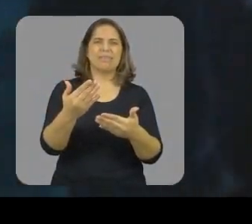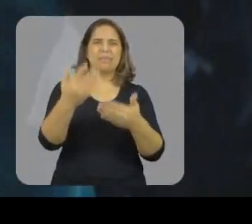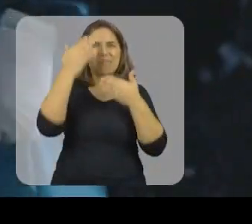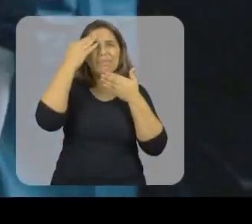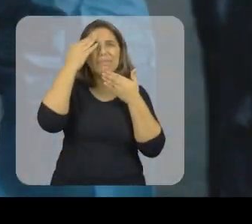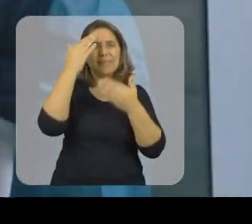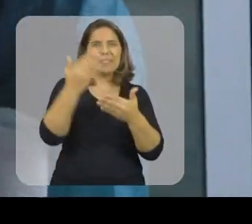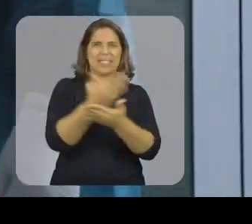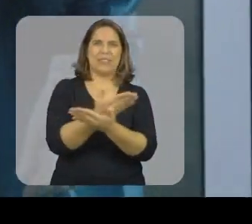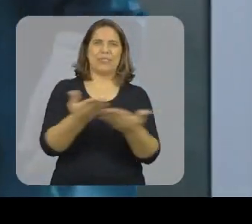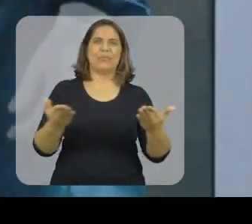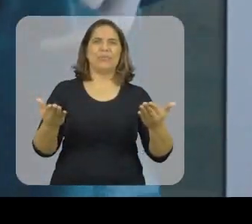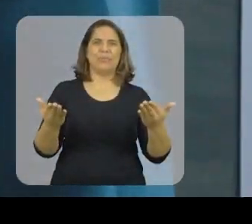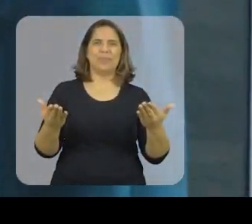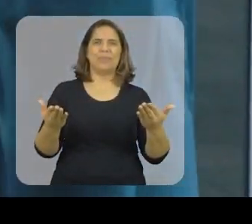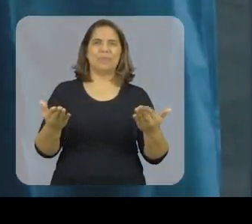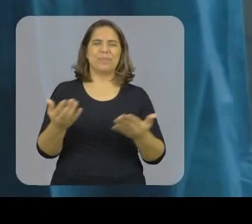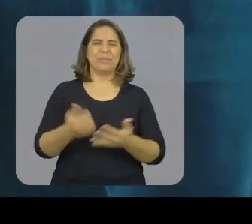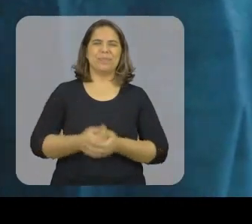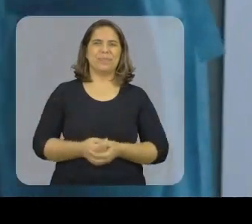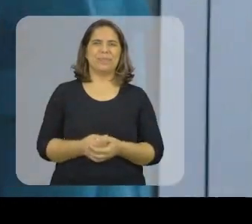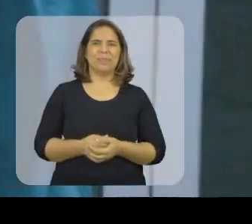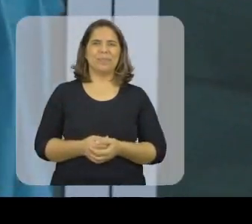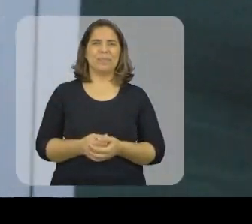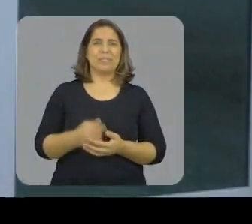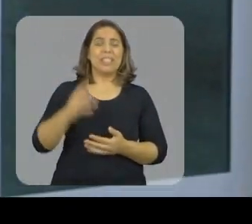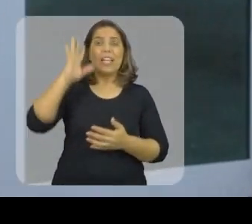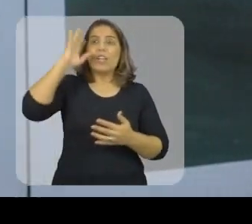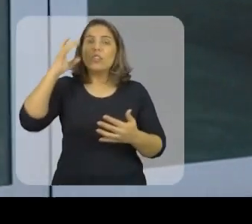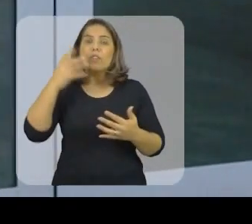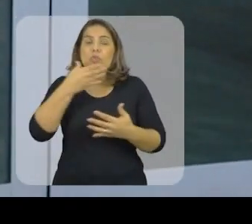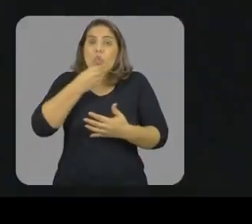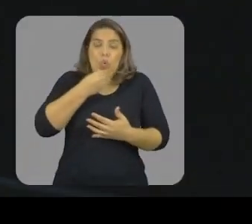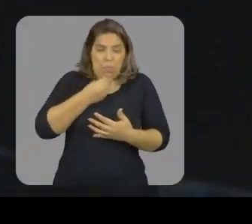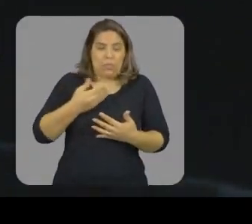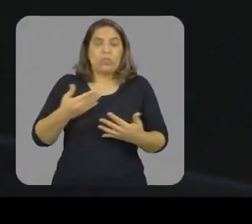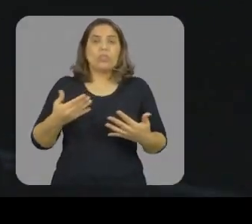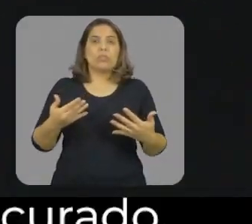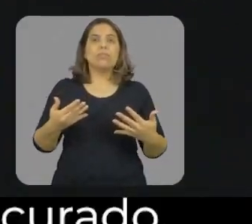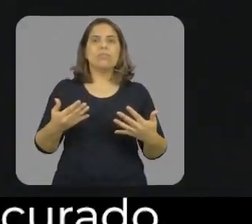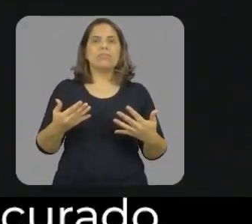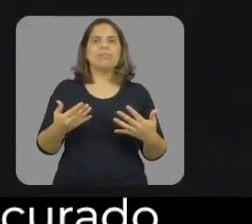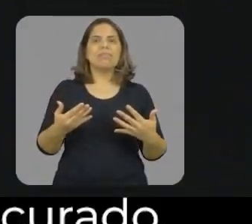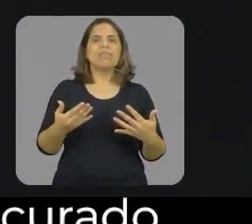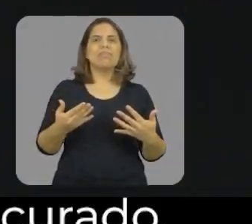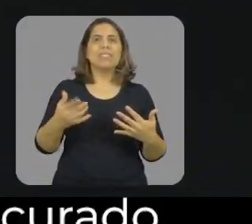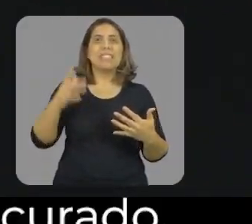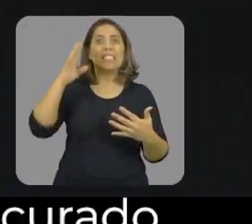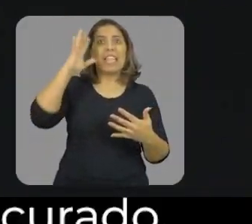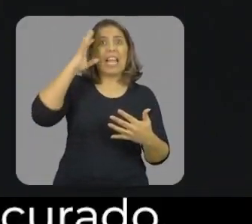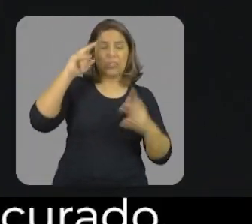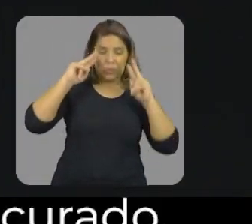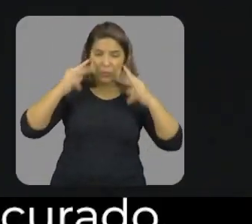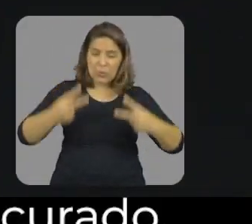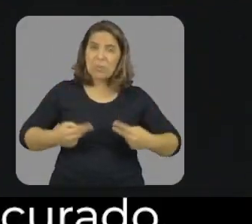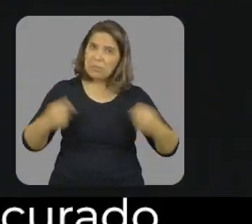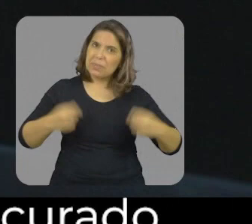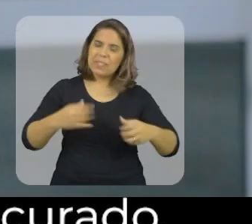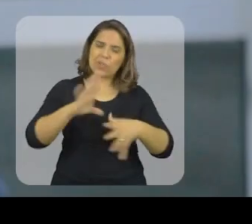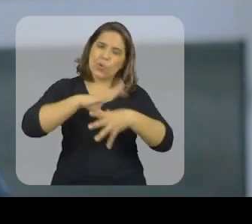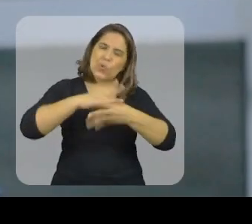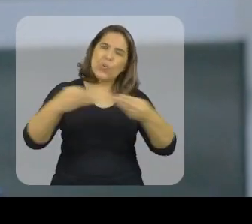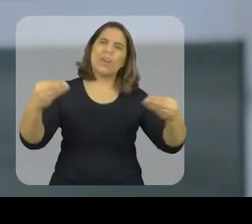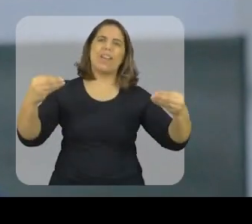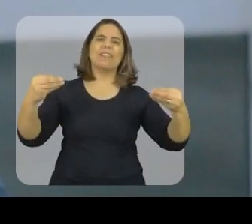Obrigado a todos. A decisão de homens que acham que o ser humano tem que ser humano.